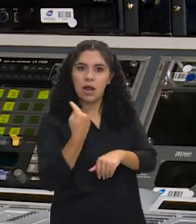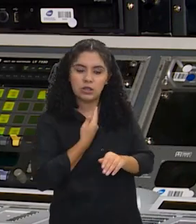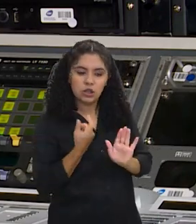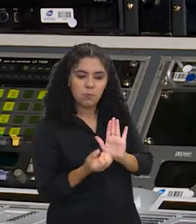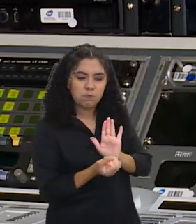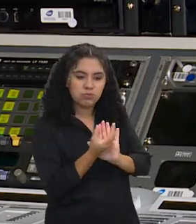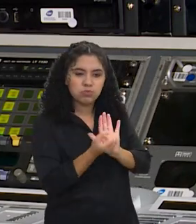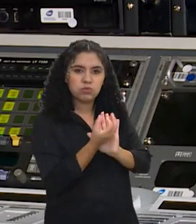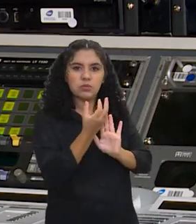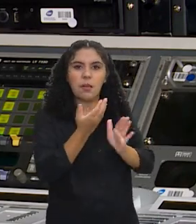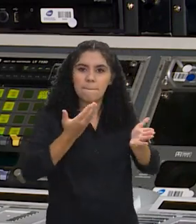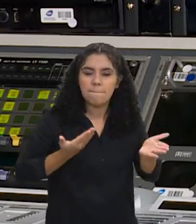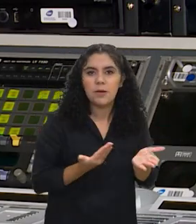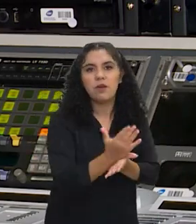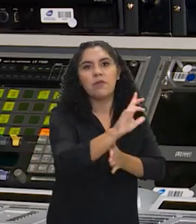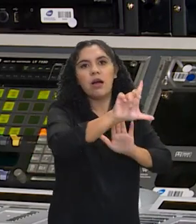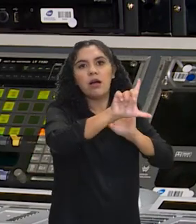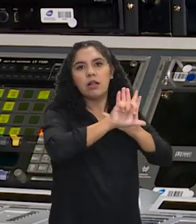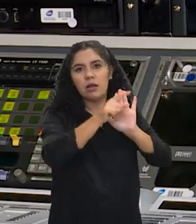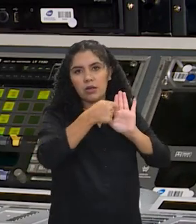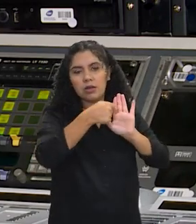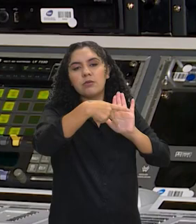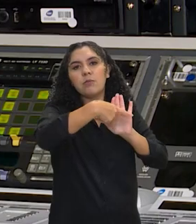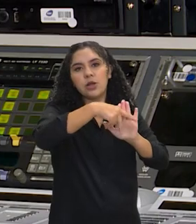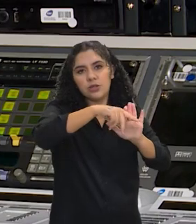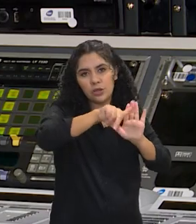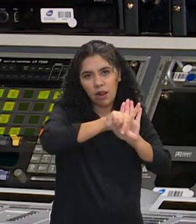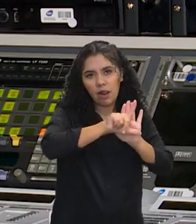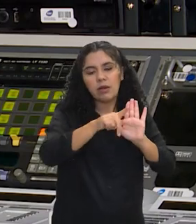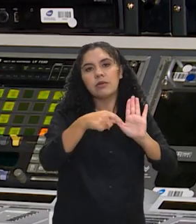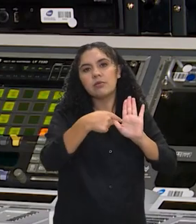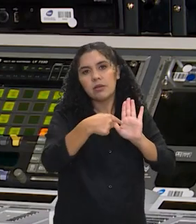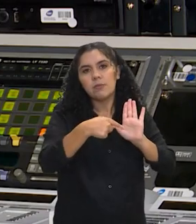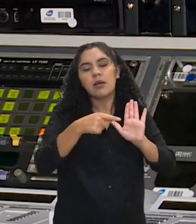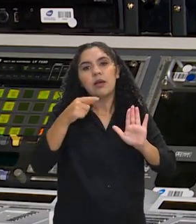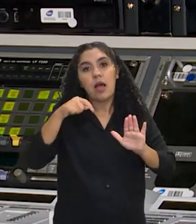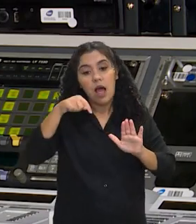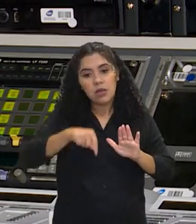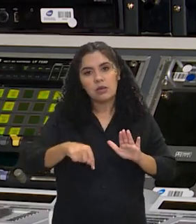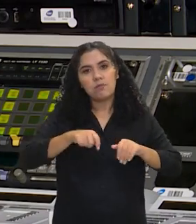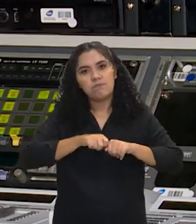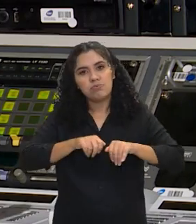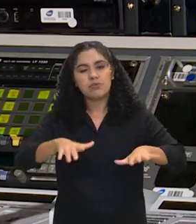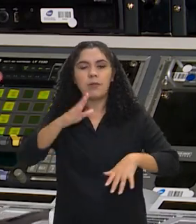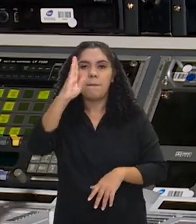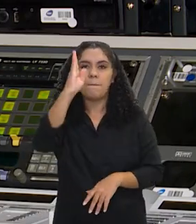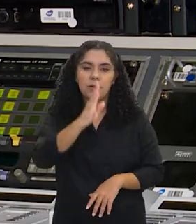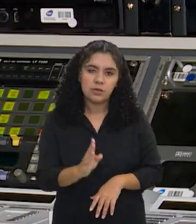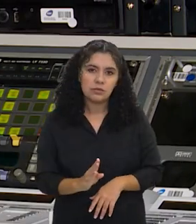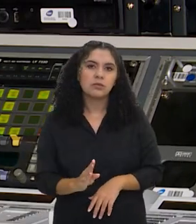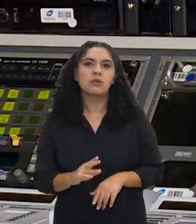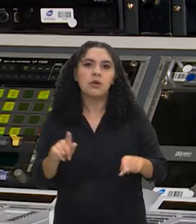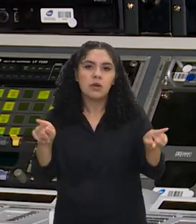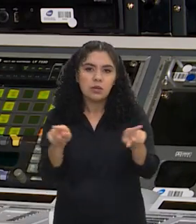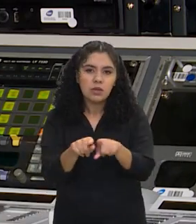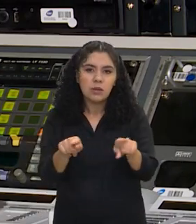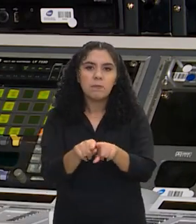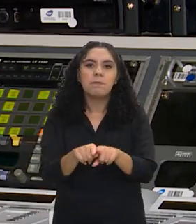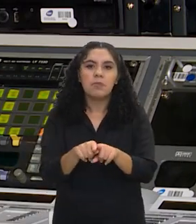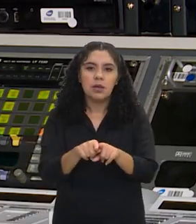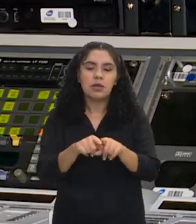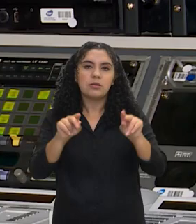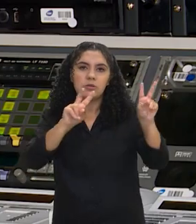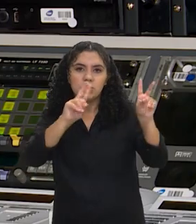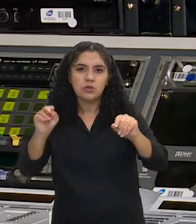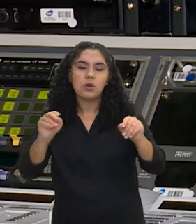com aprovações muito relevantes nessa área e, portanto, botando o Brasil para a par, lado a